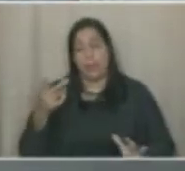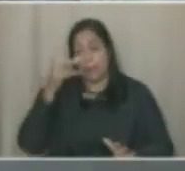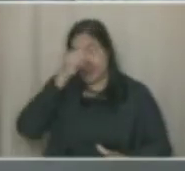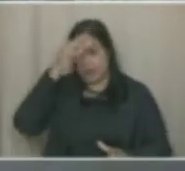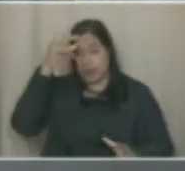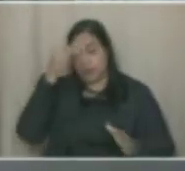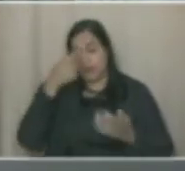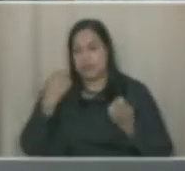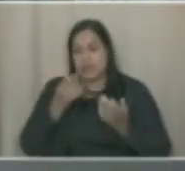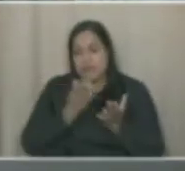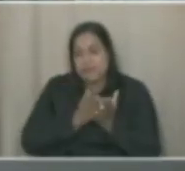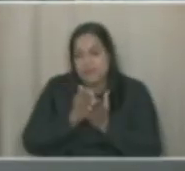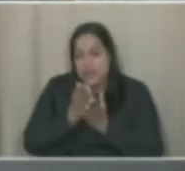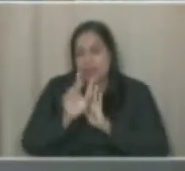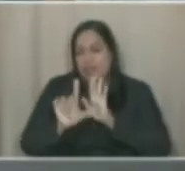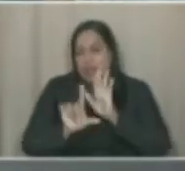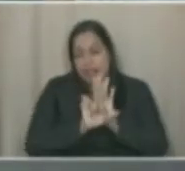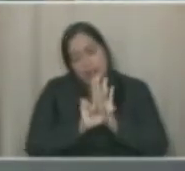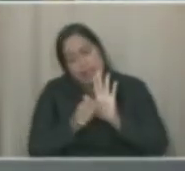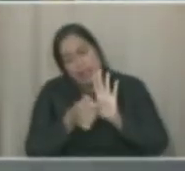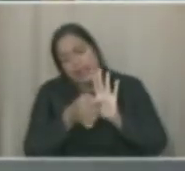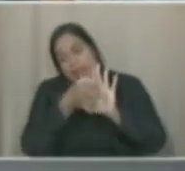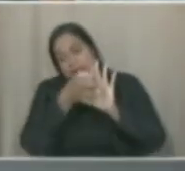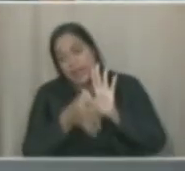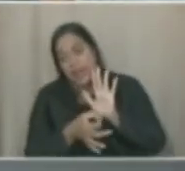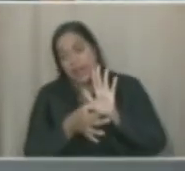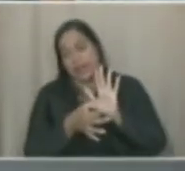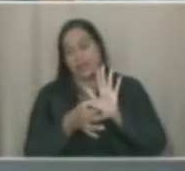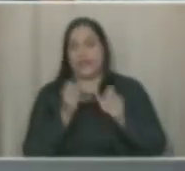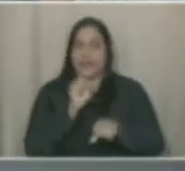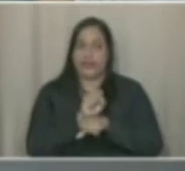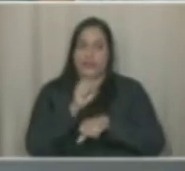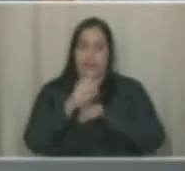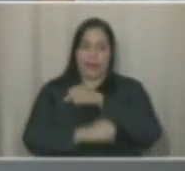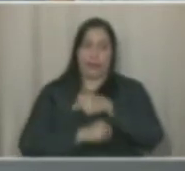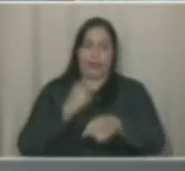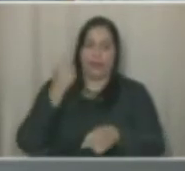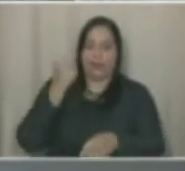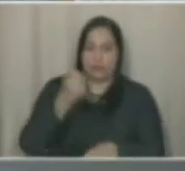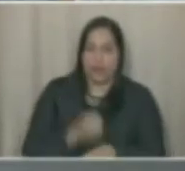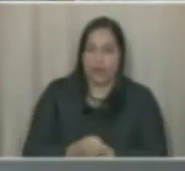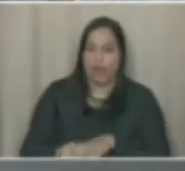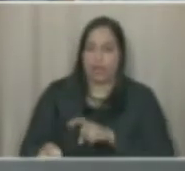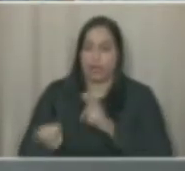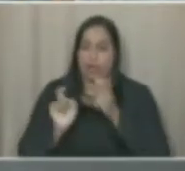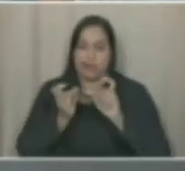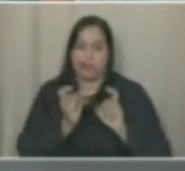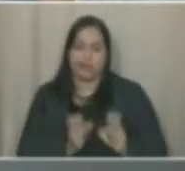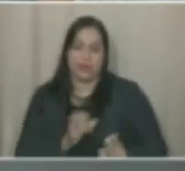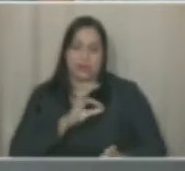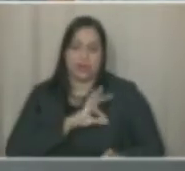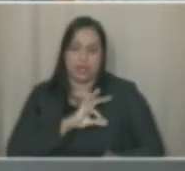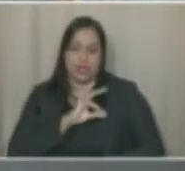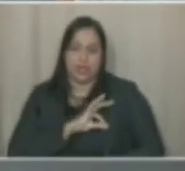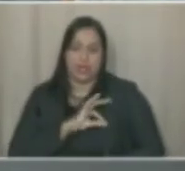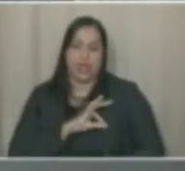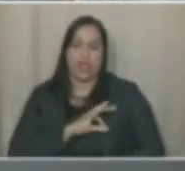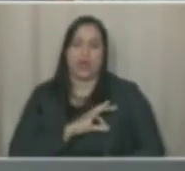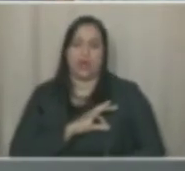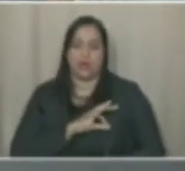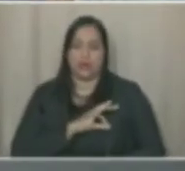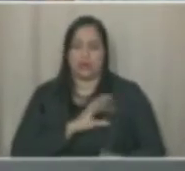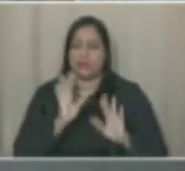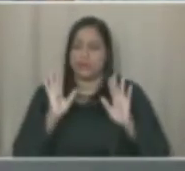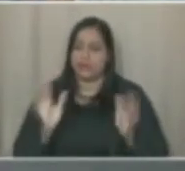atendendo a demanda de seus servidores e que não espere até o próximo ano, num processo de discussão salarial, para fazer o que a lei